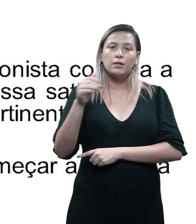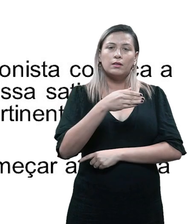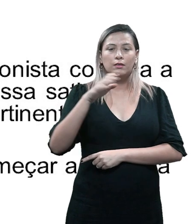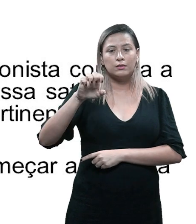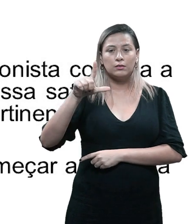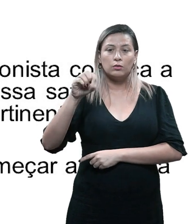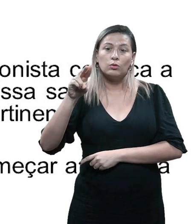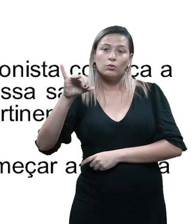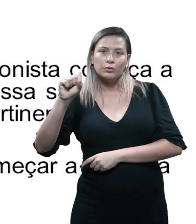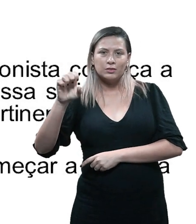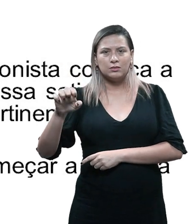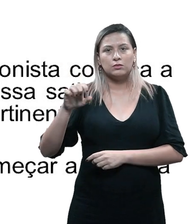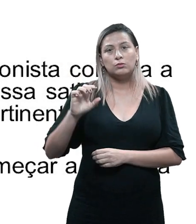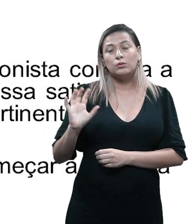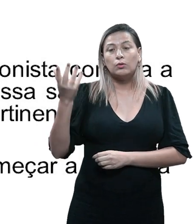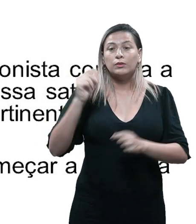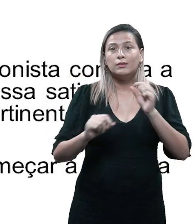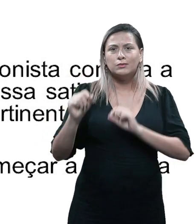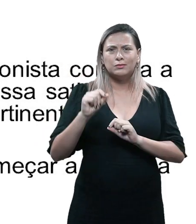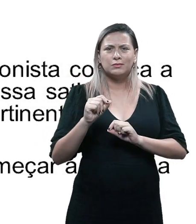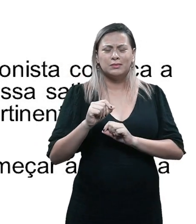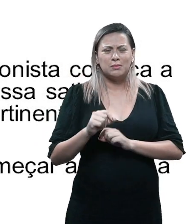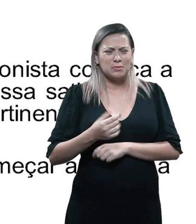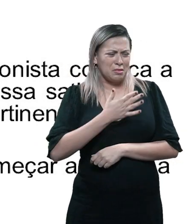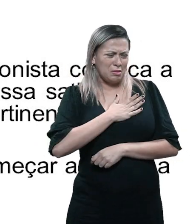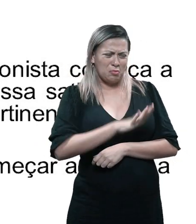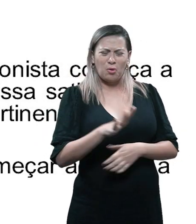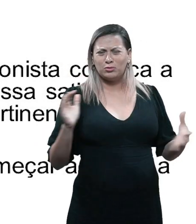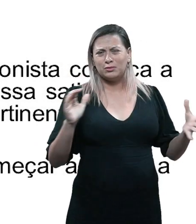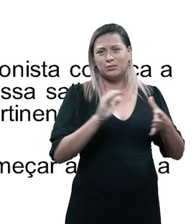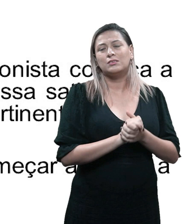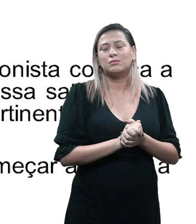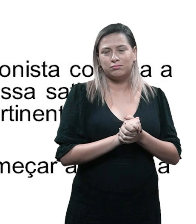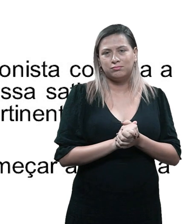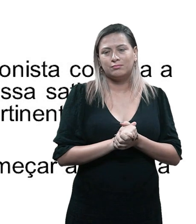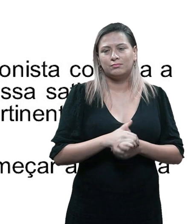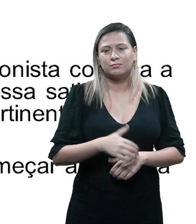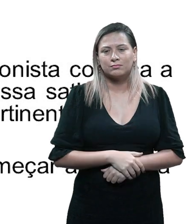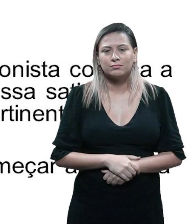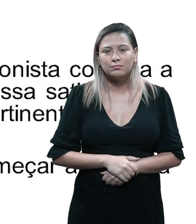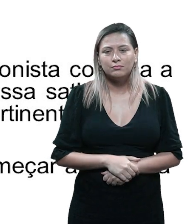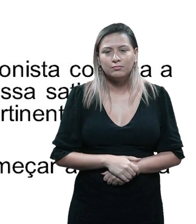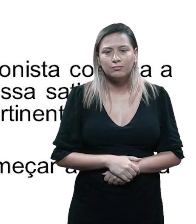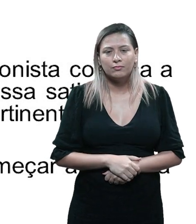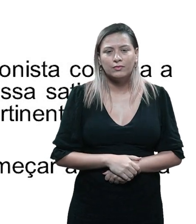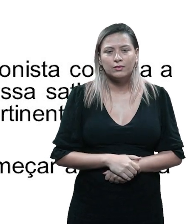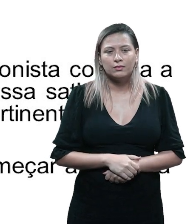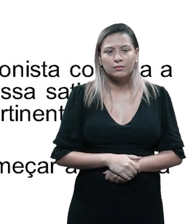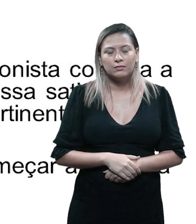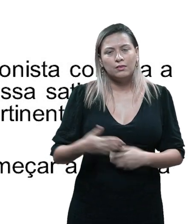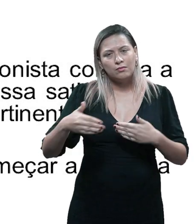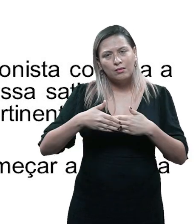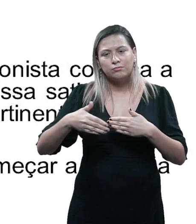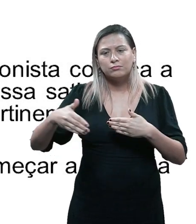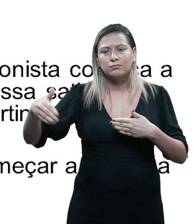que tudo começa por uma insatisfação no casamento. Então, a ação vai decorrendo em função